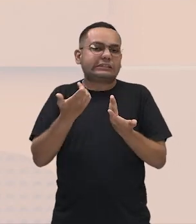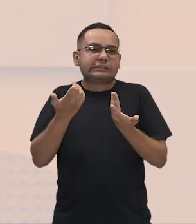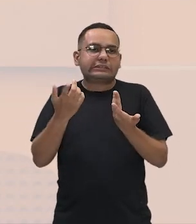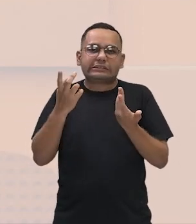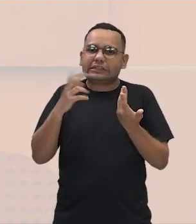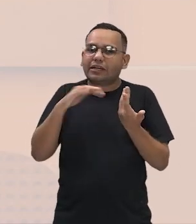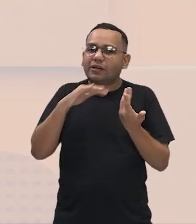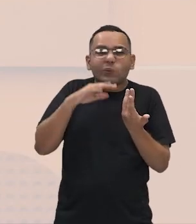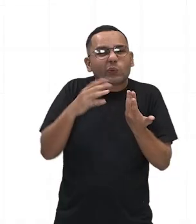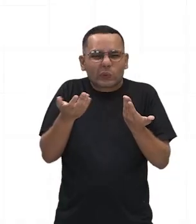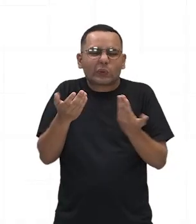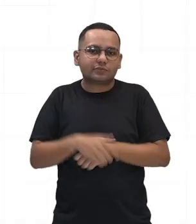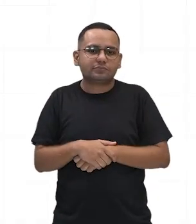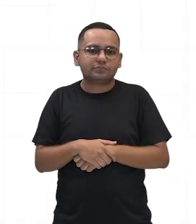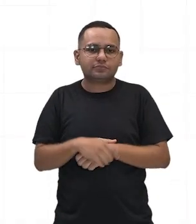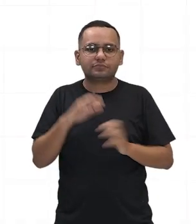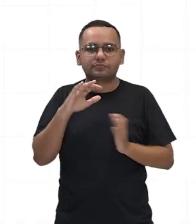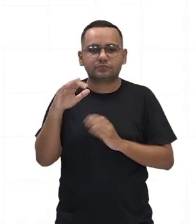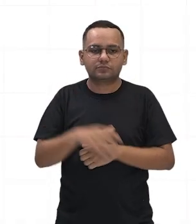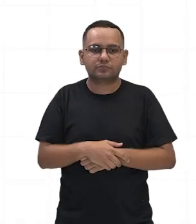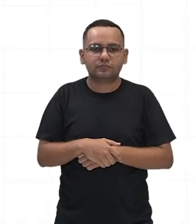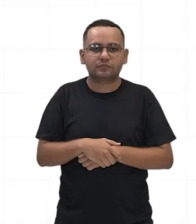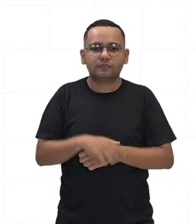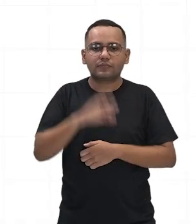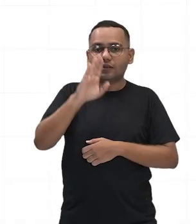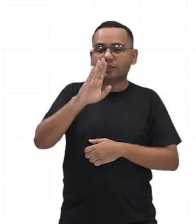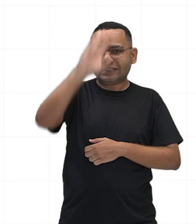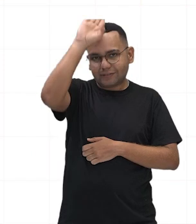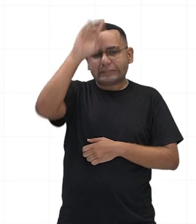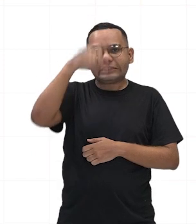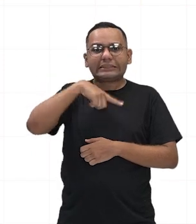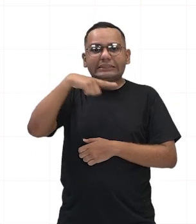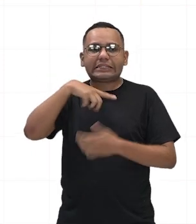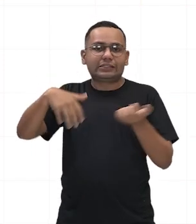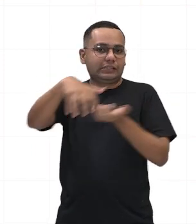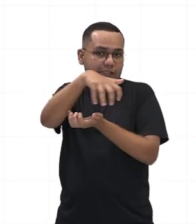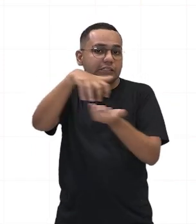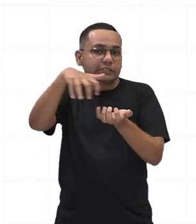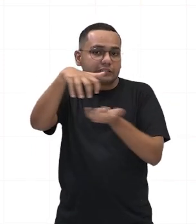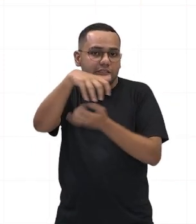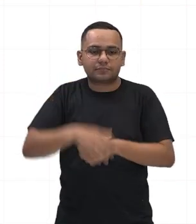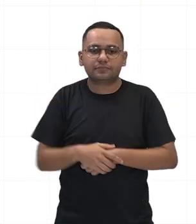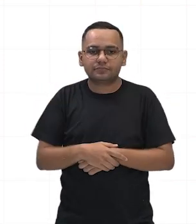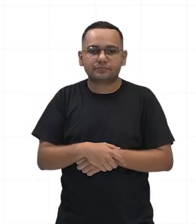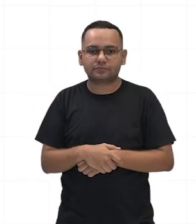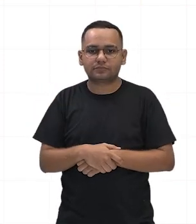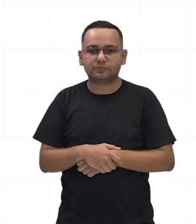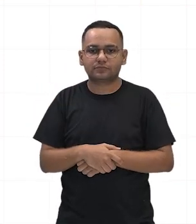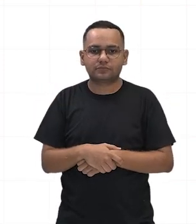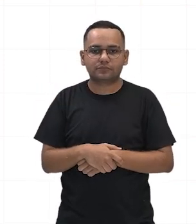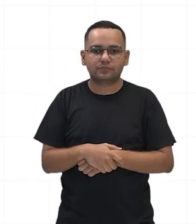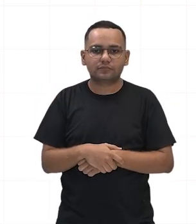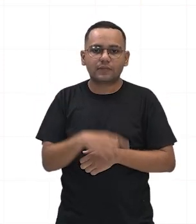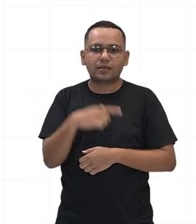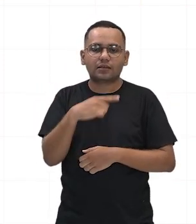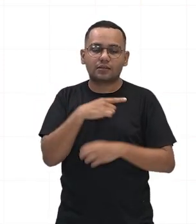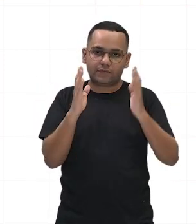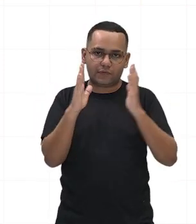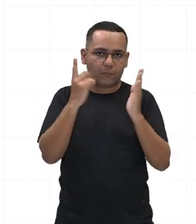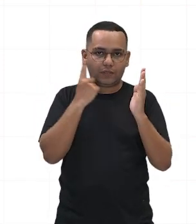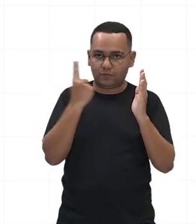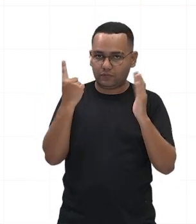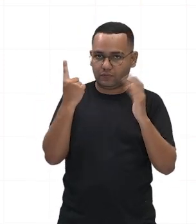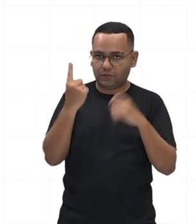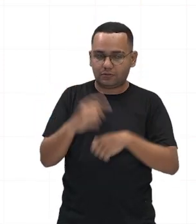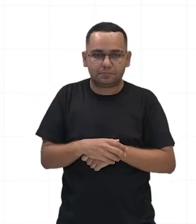Roma entra em crise, a crise da república. O período, que compreende os anos de 133